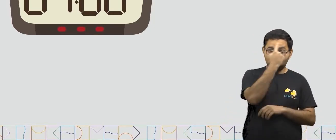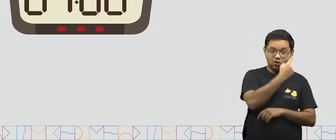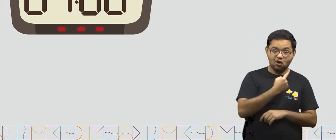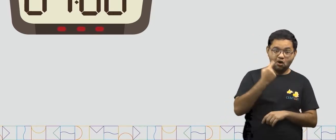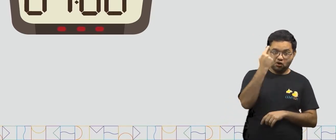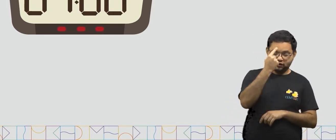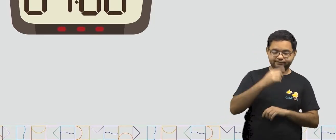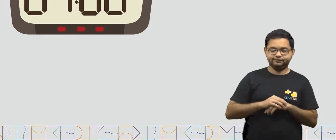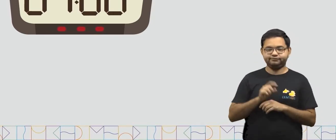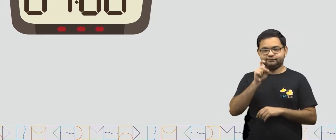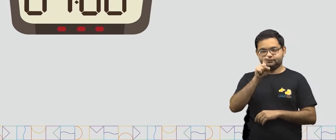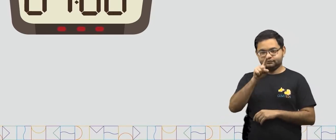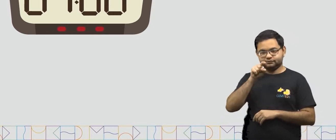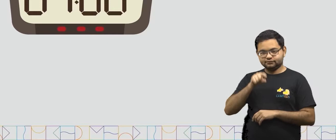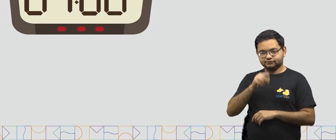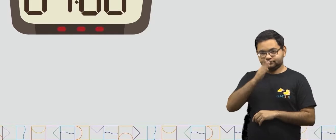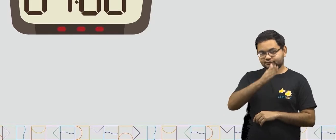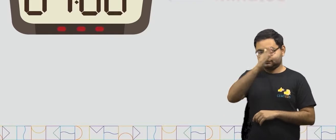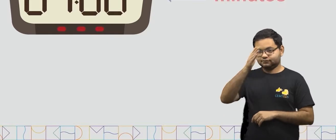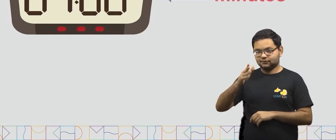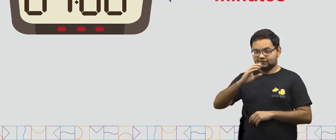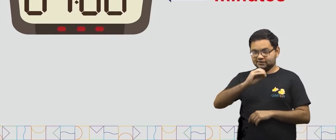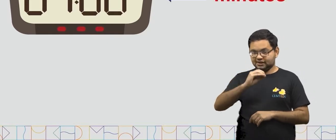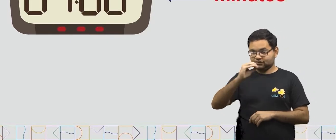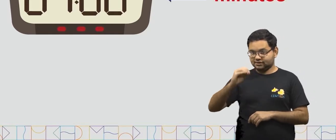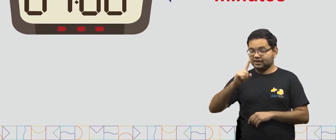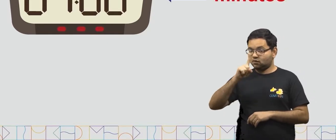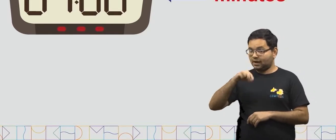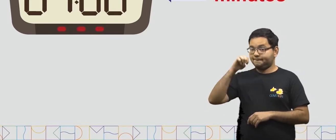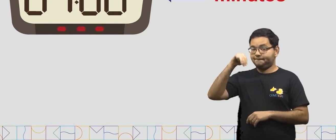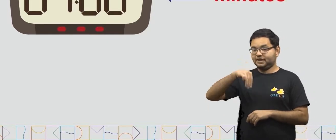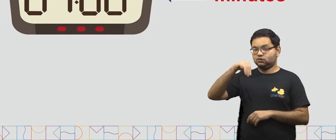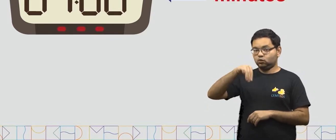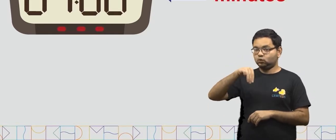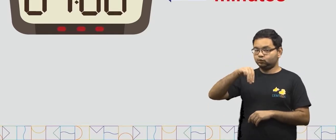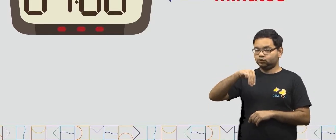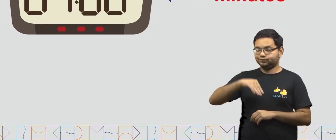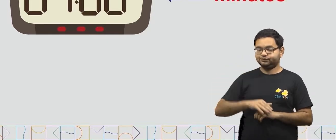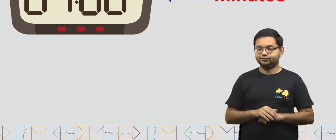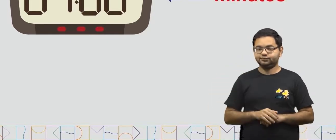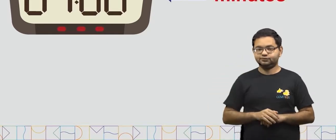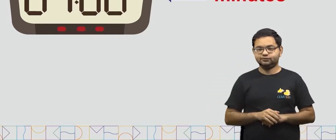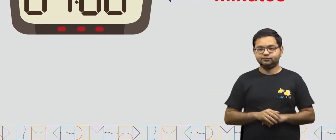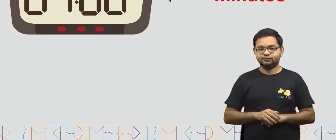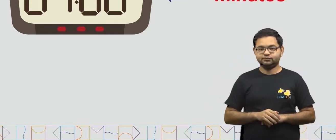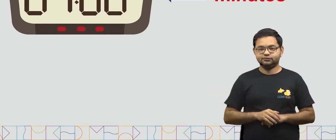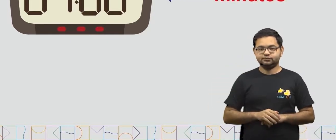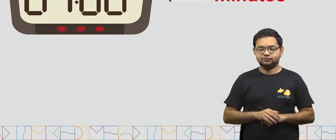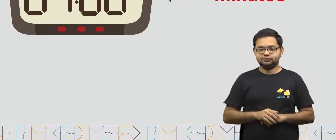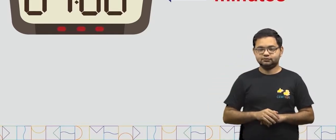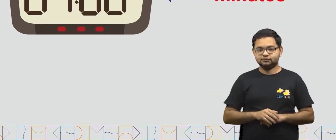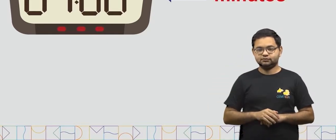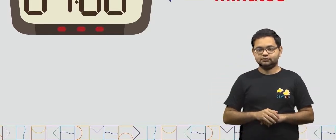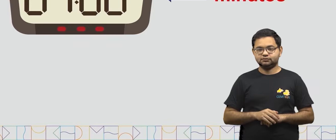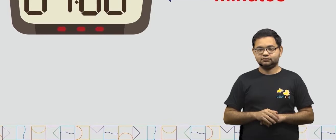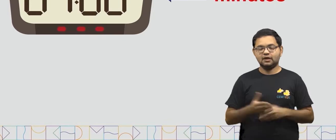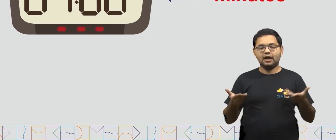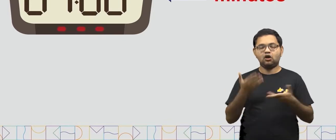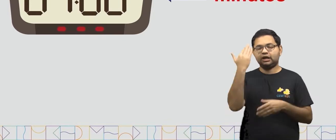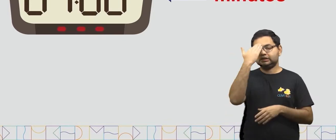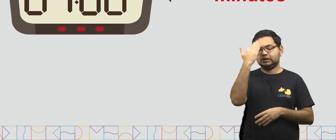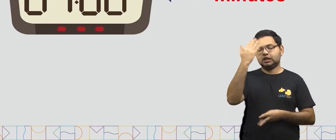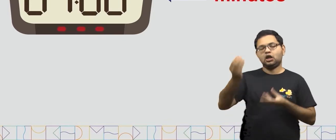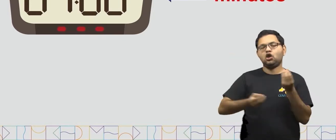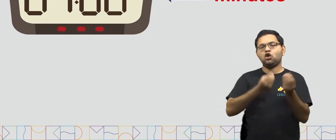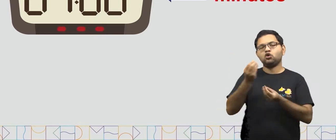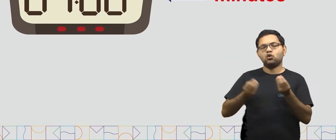após os dois pontos, nós temos os minutos. Agora, vamos entender como